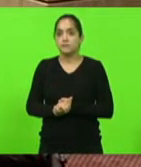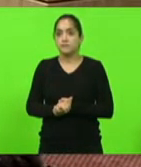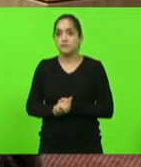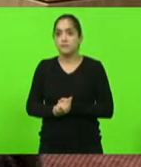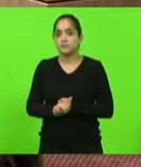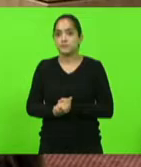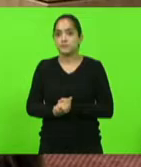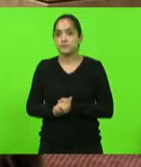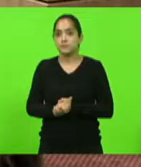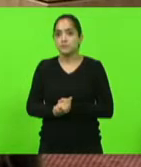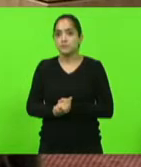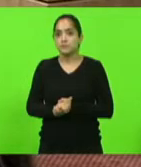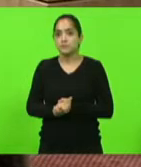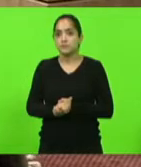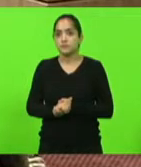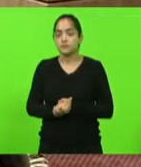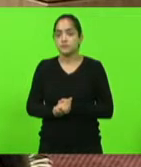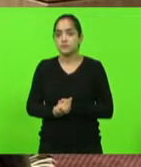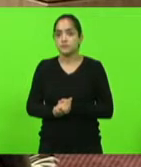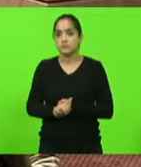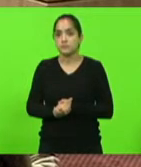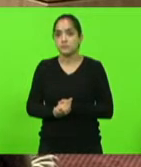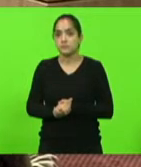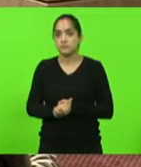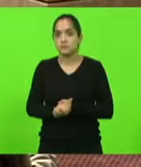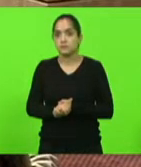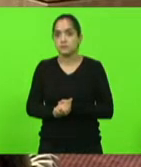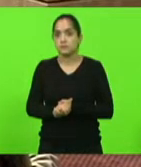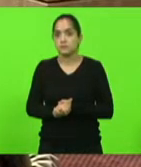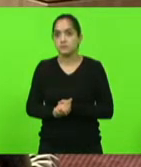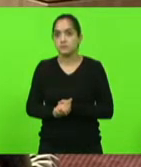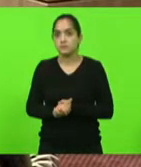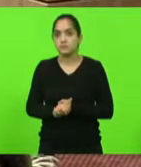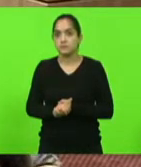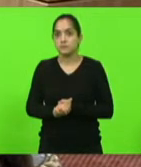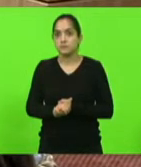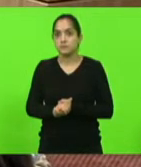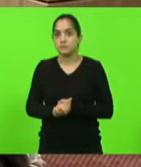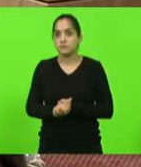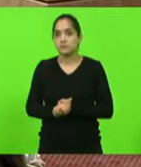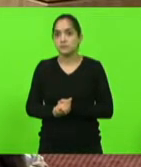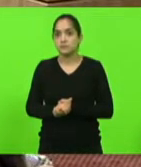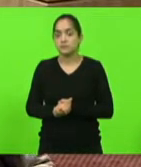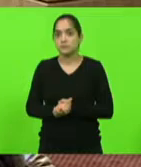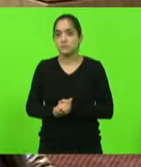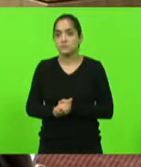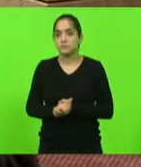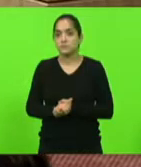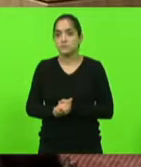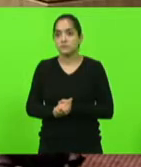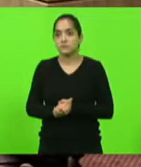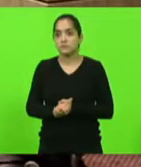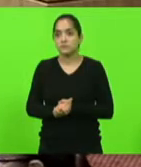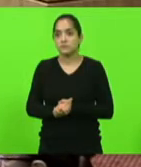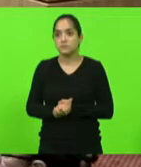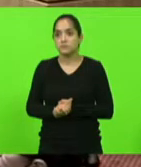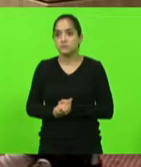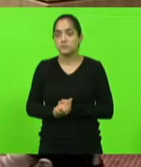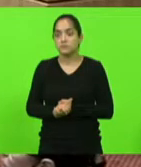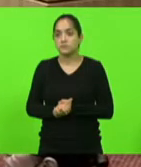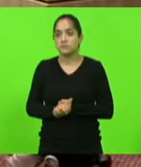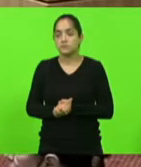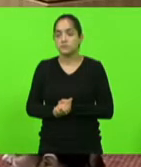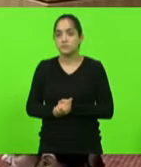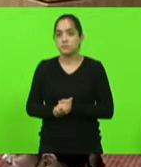Deputado Kennedy, na sequência, deputado Maurício Codilarque. Por que adianta eu expor minha posição para que você tenha votado? Mas isso acontece de rotina,